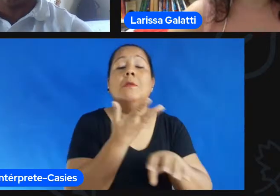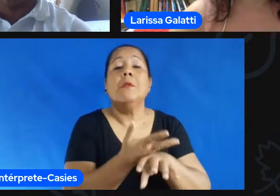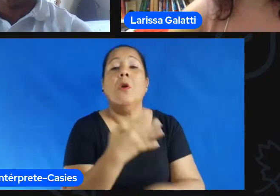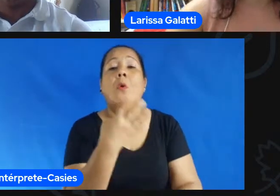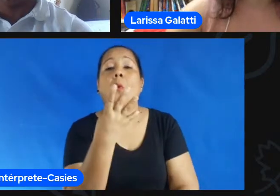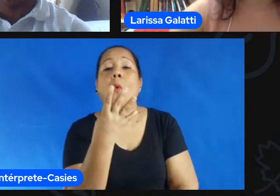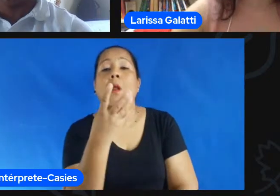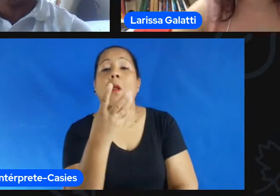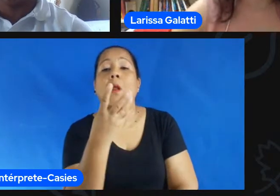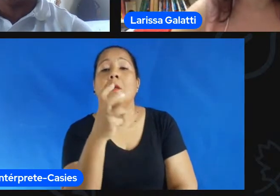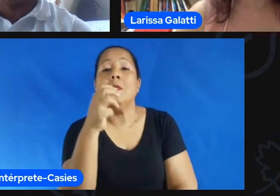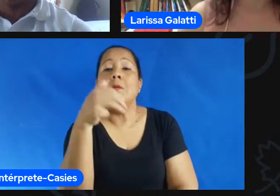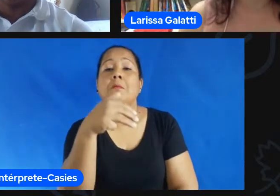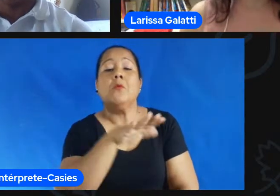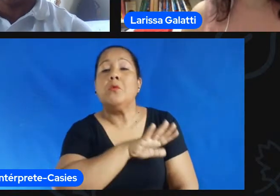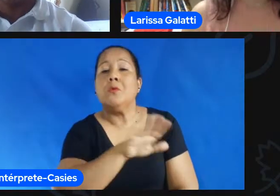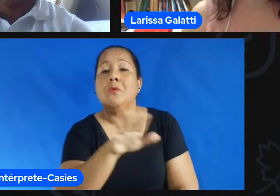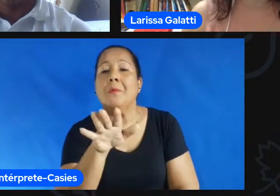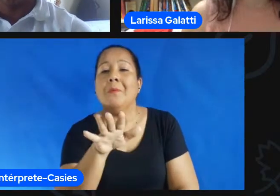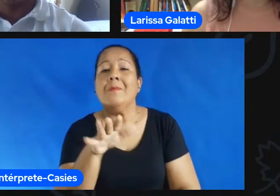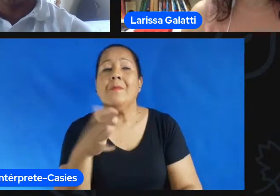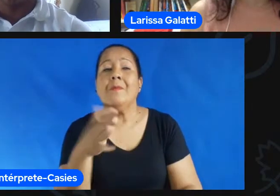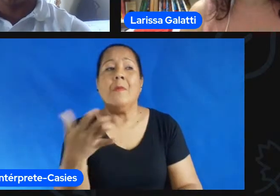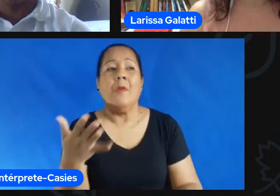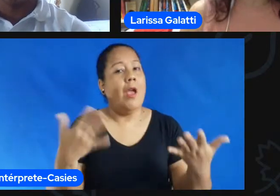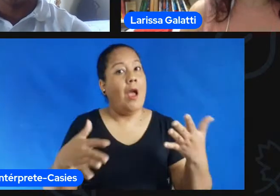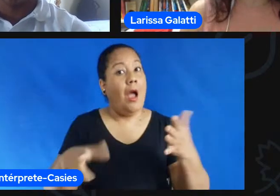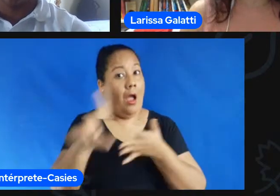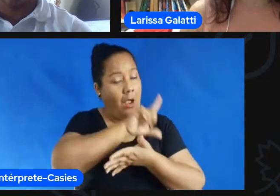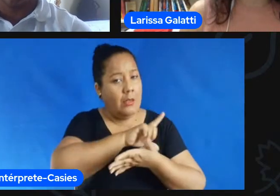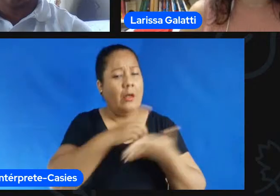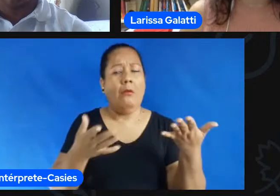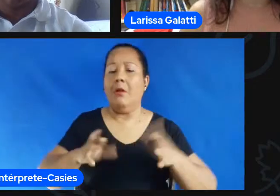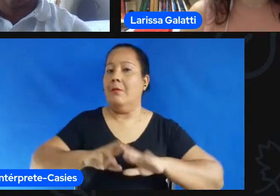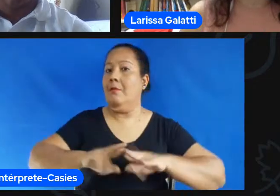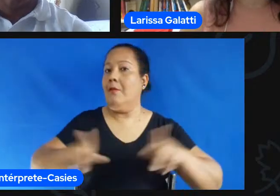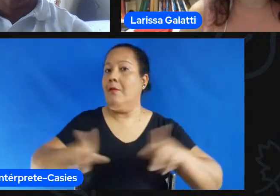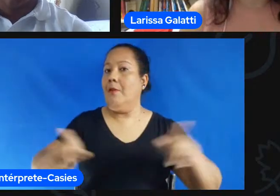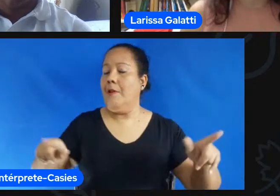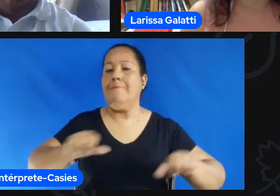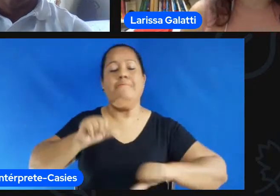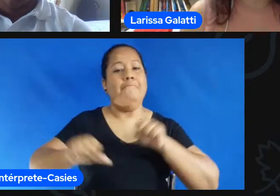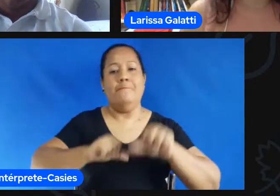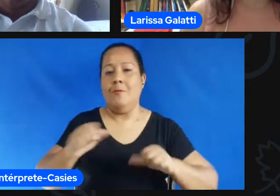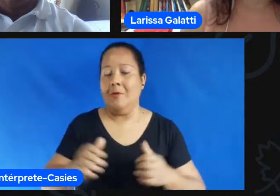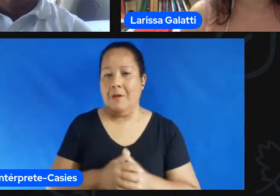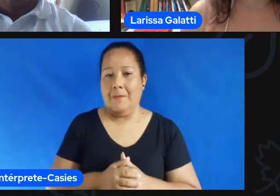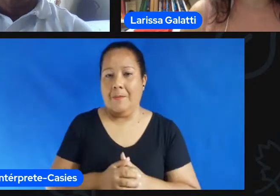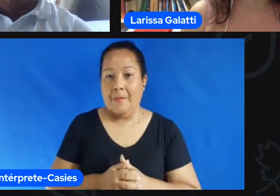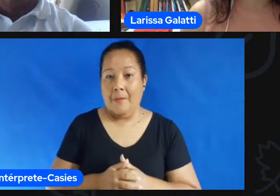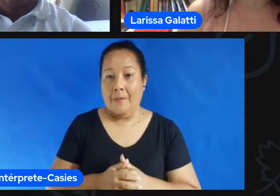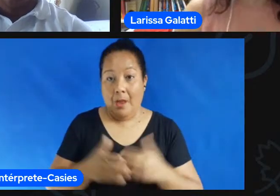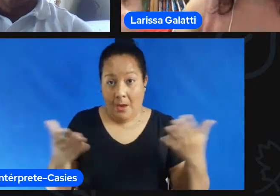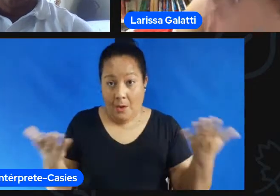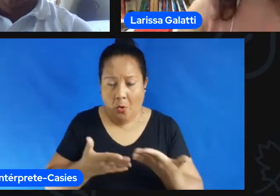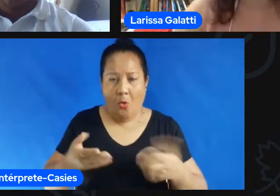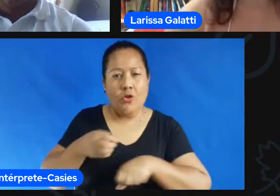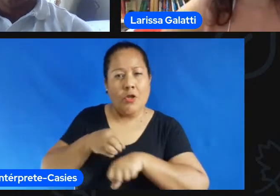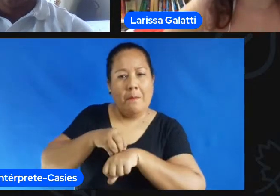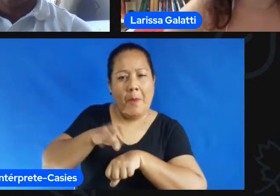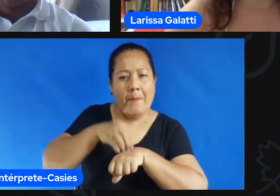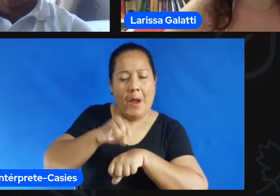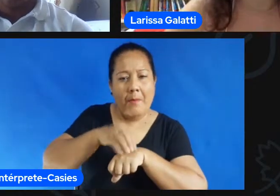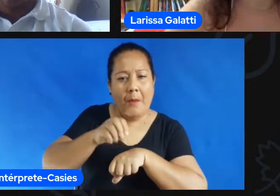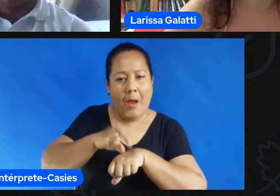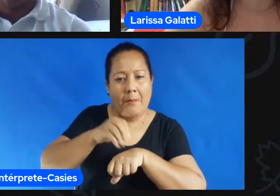parabéns e foi aparecendo aqui lógico que eu fico super feliz mas se vocês saírem daqui e falam nossa foi super legal ouvir a Larissa deixa